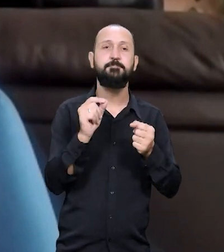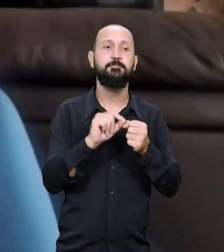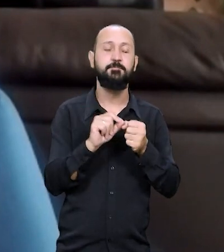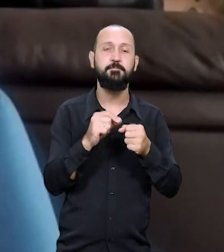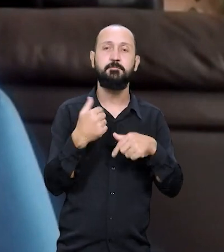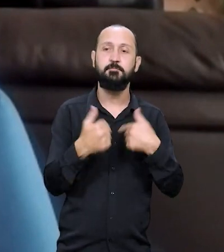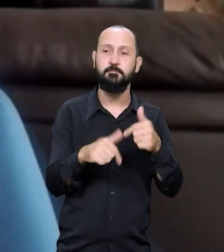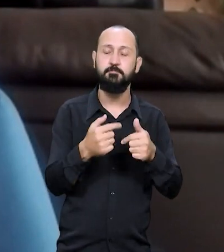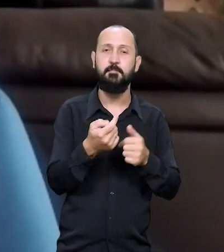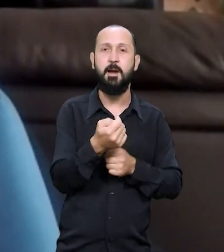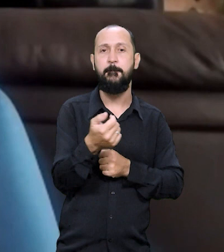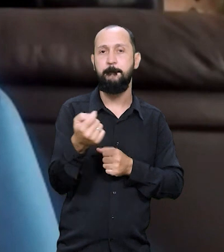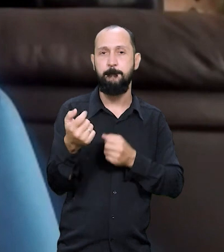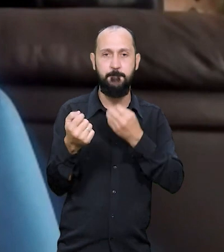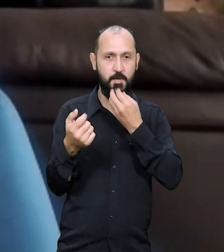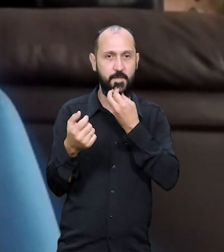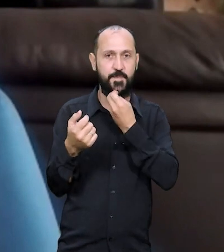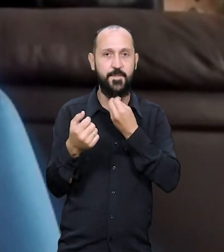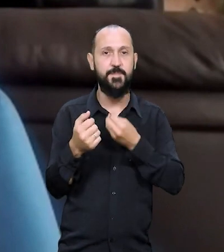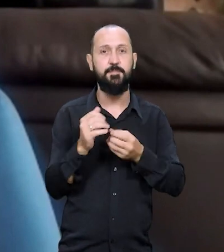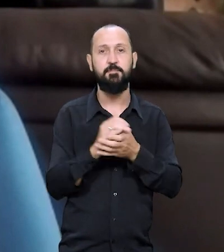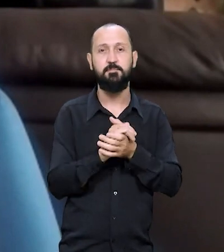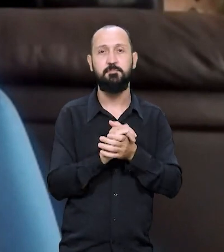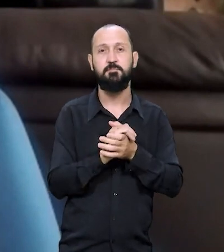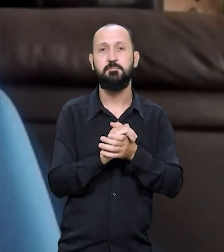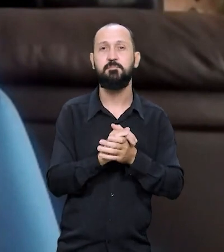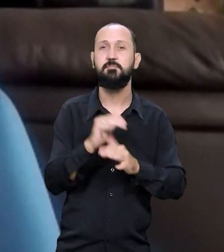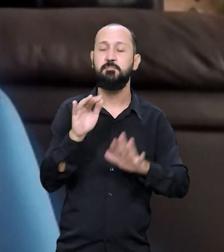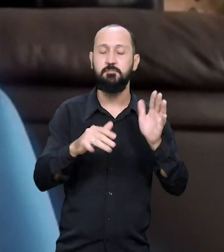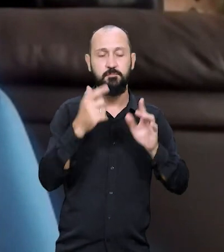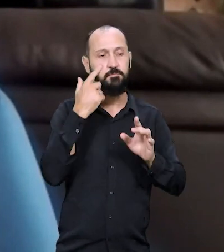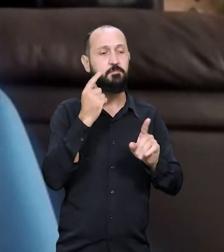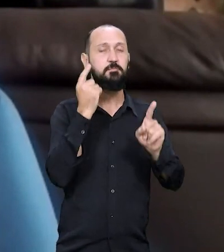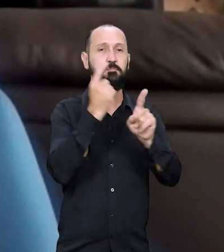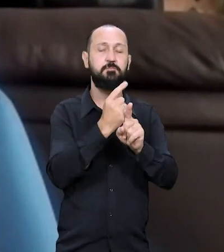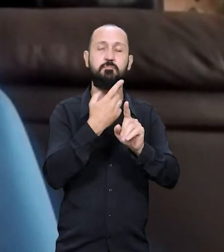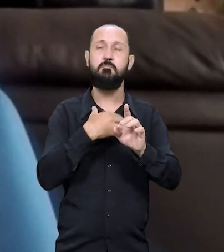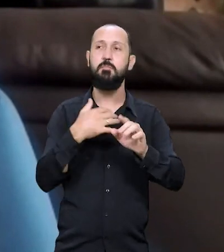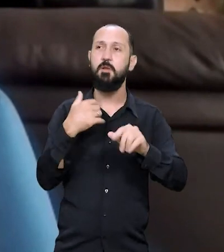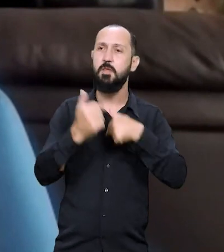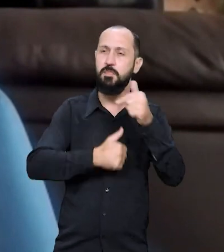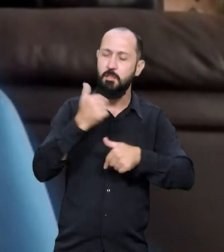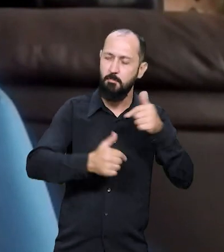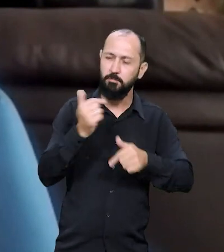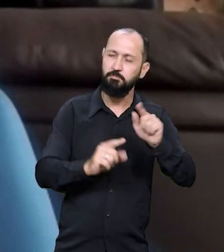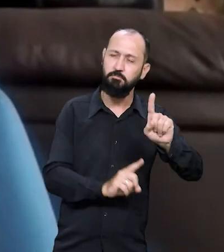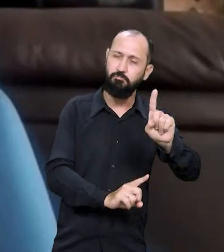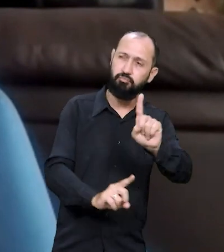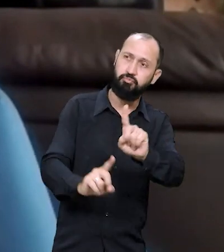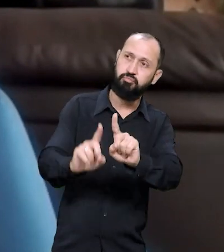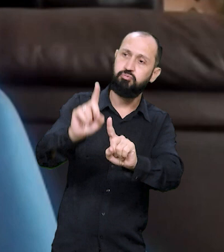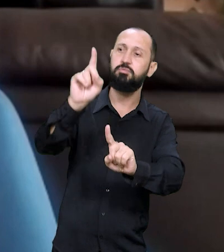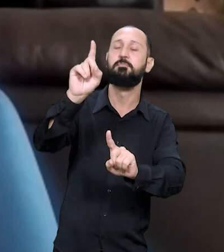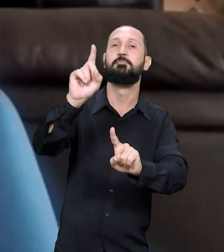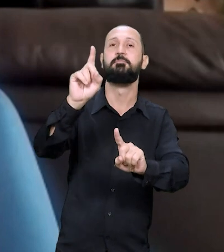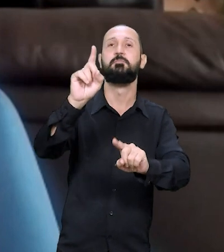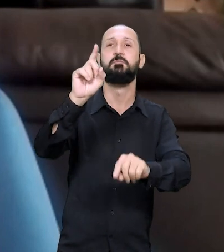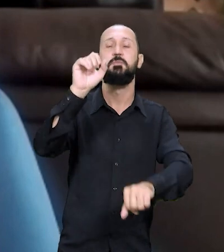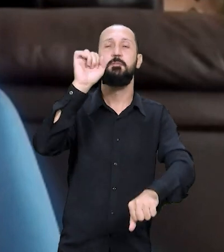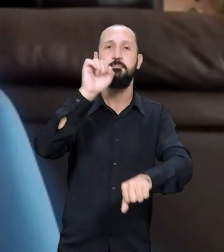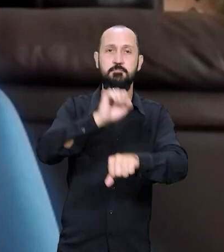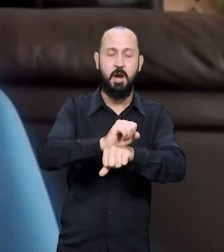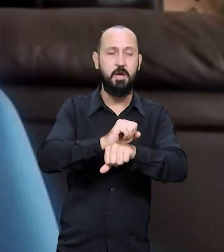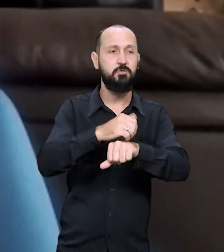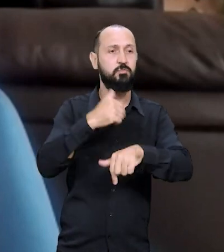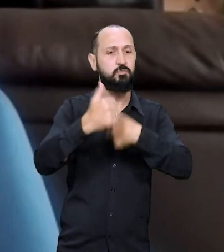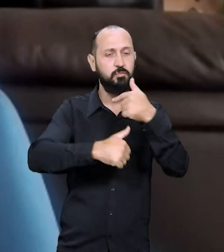dificuldade, produzem menos do que outras pessoas, então muitas vezes você vem num crescente na sua trajetória, você